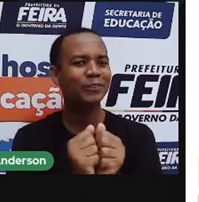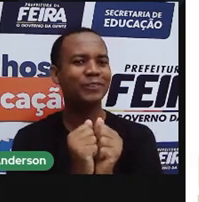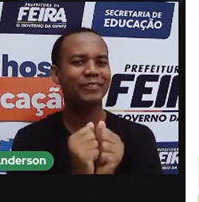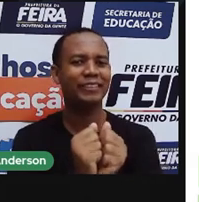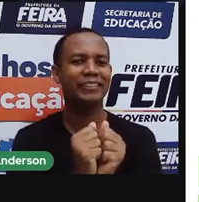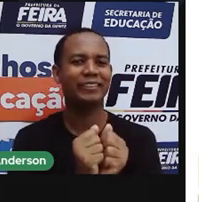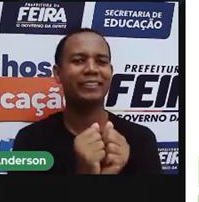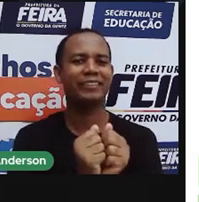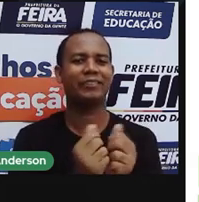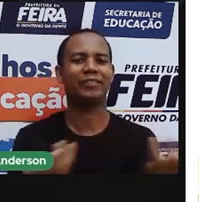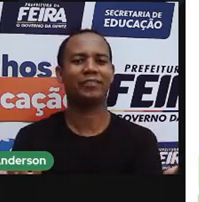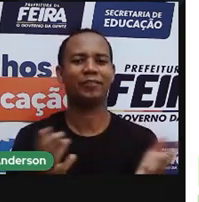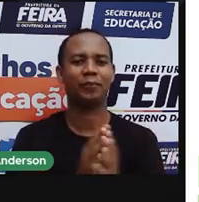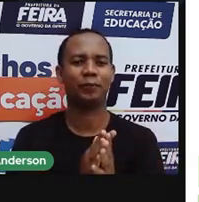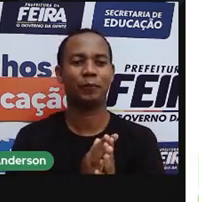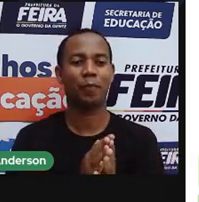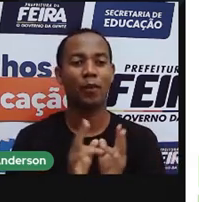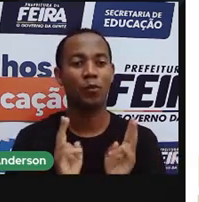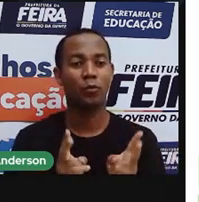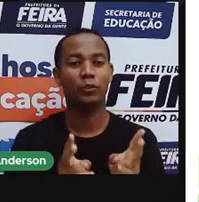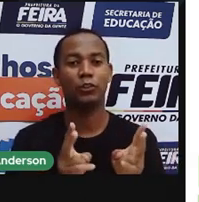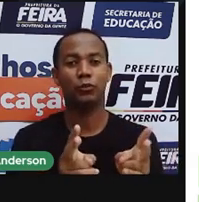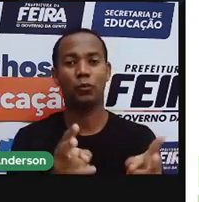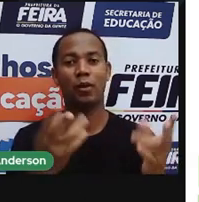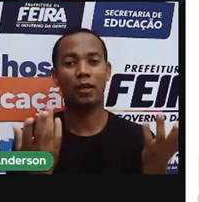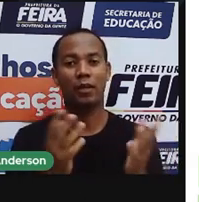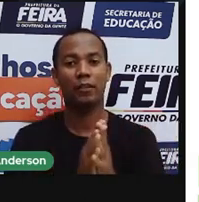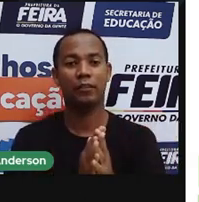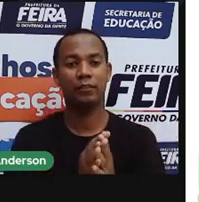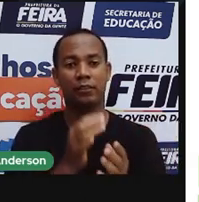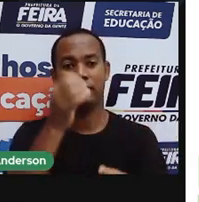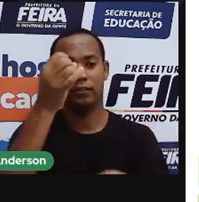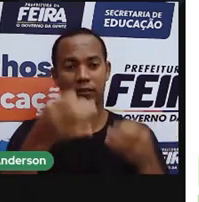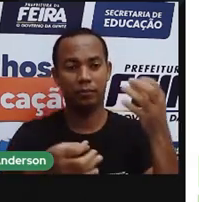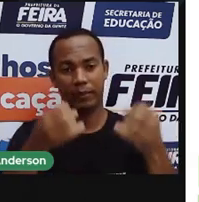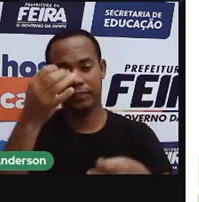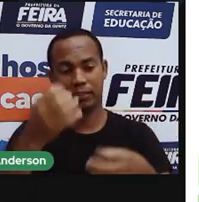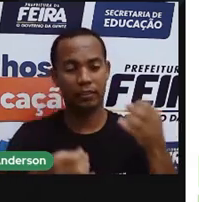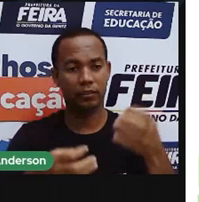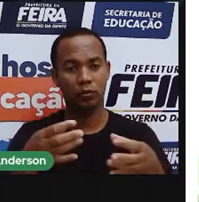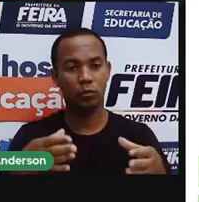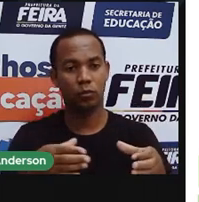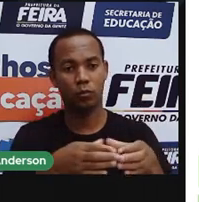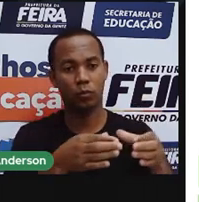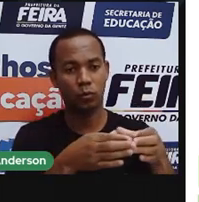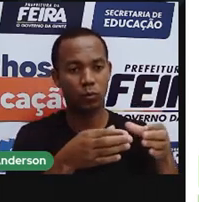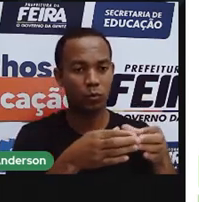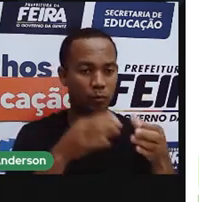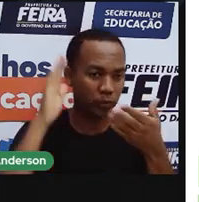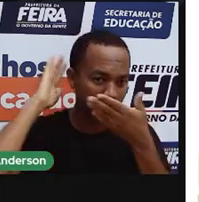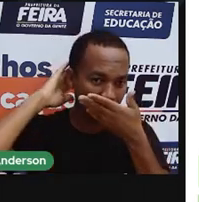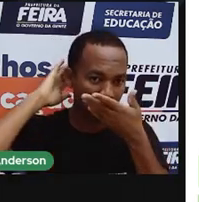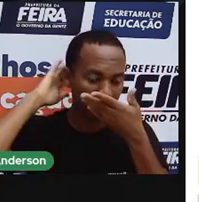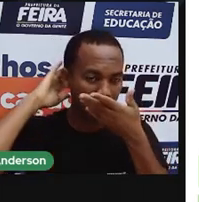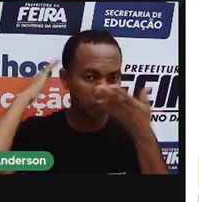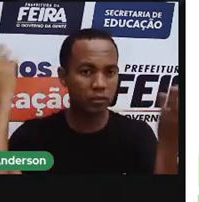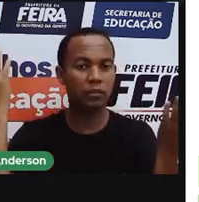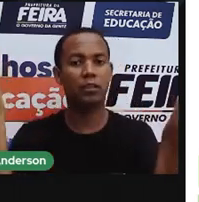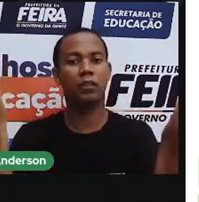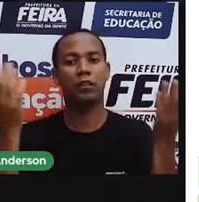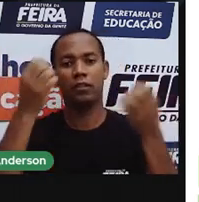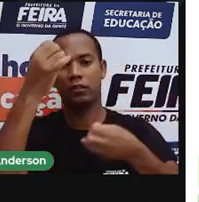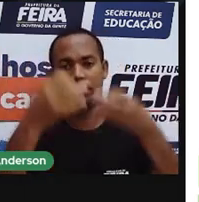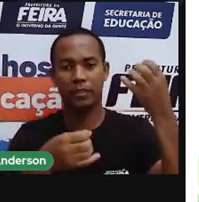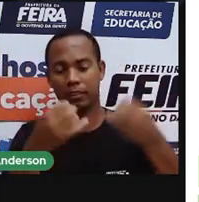vocês. Vamos continuar, né? Falando aí sobre os povos indígenas, vamos dar seguimento,